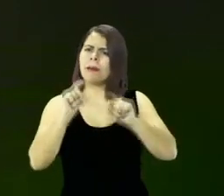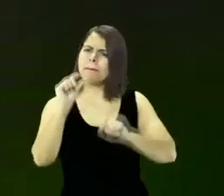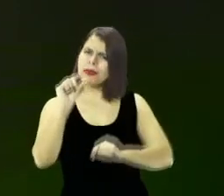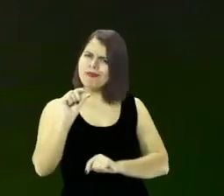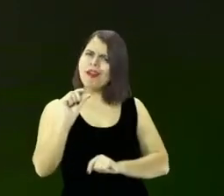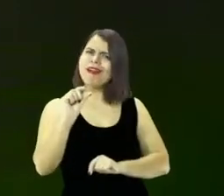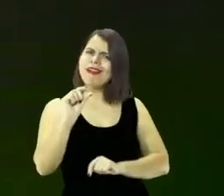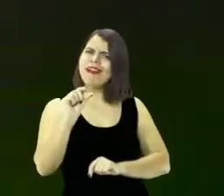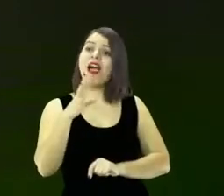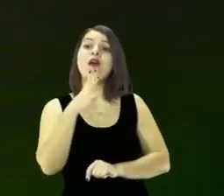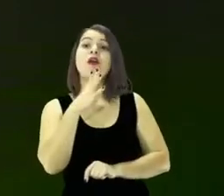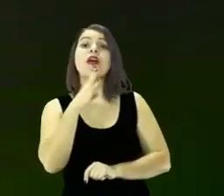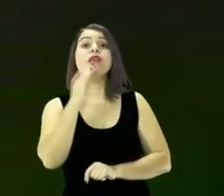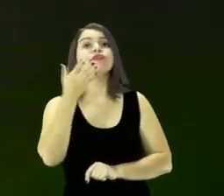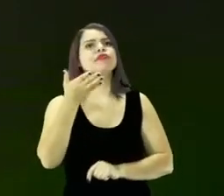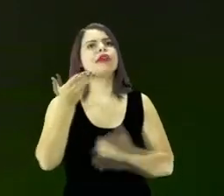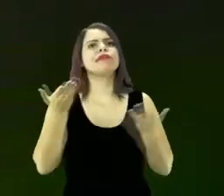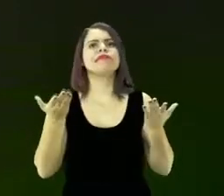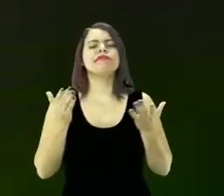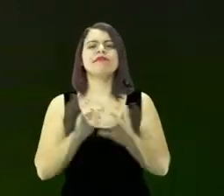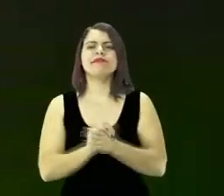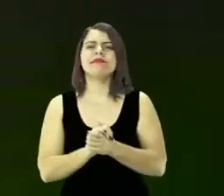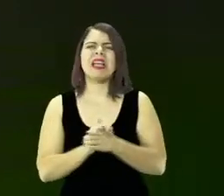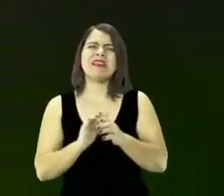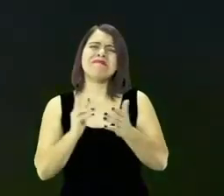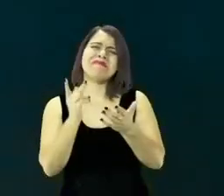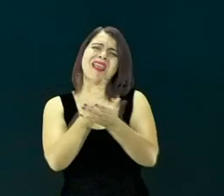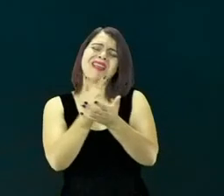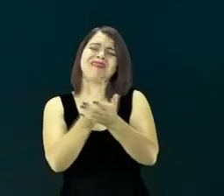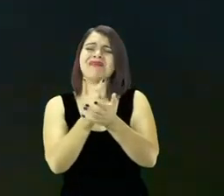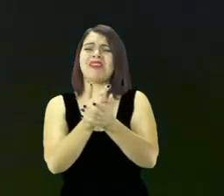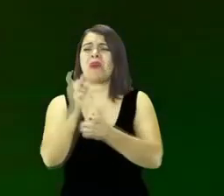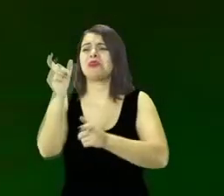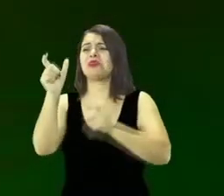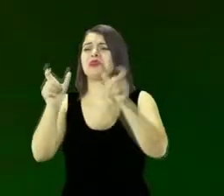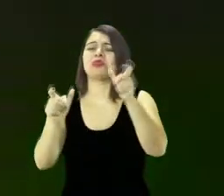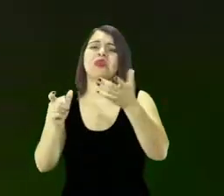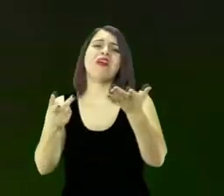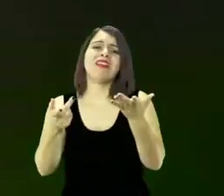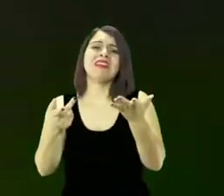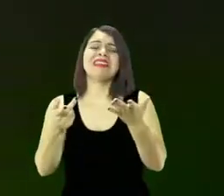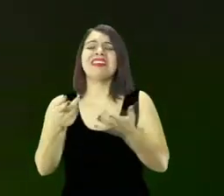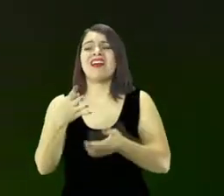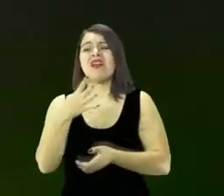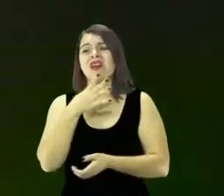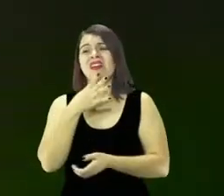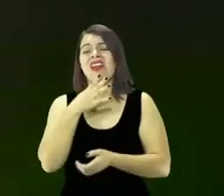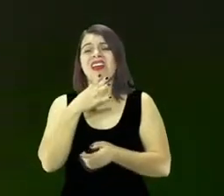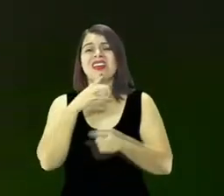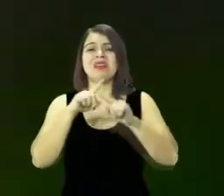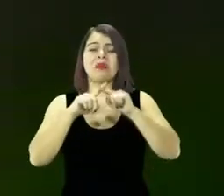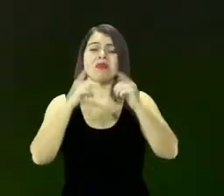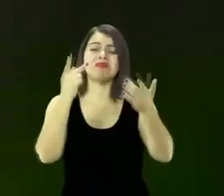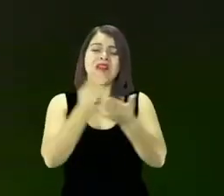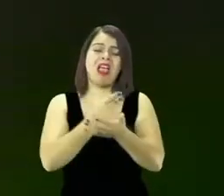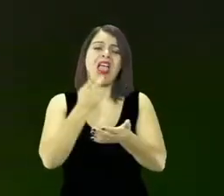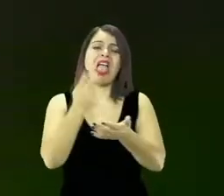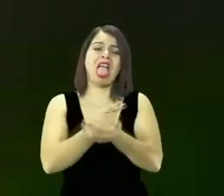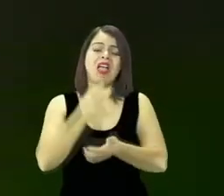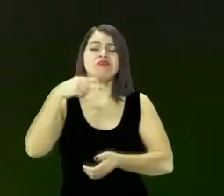Mesmo assim, há muitas pessoas que mesmo sabendo continuam errando. E aí precisa de uma intervenção de Deus.